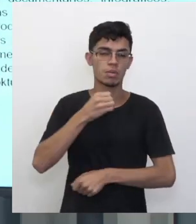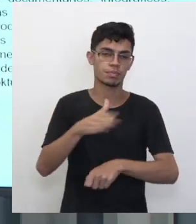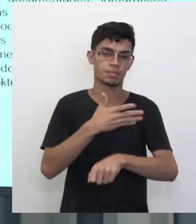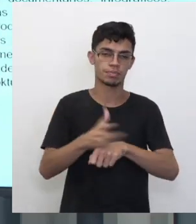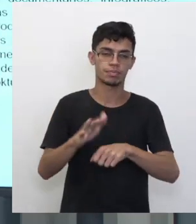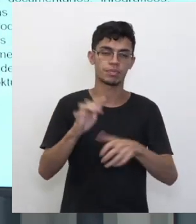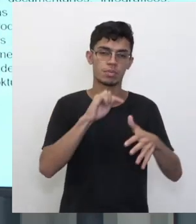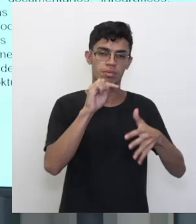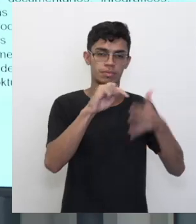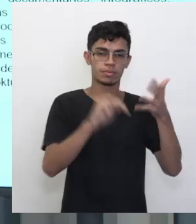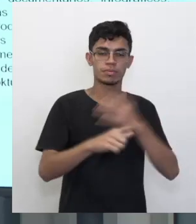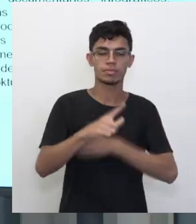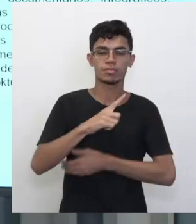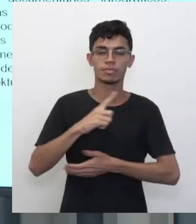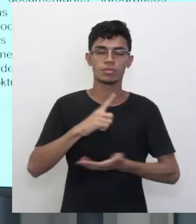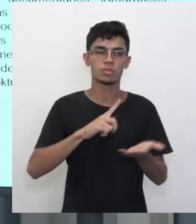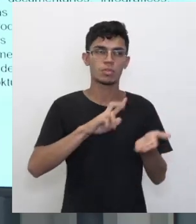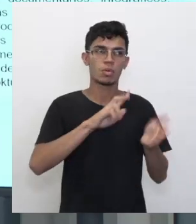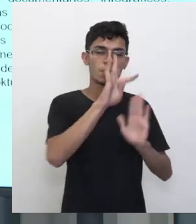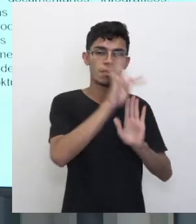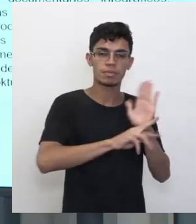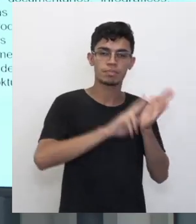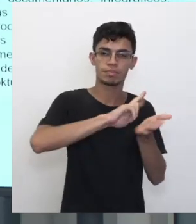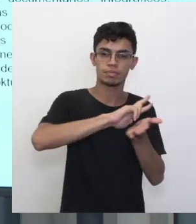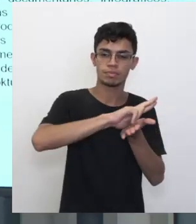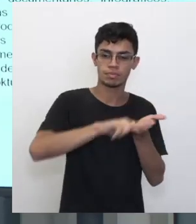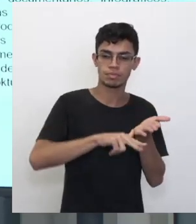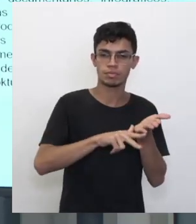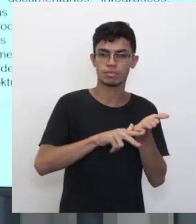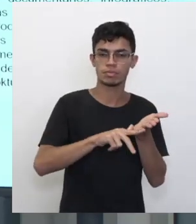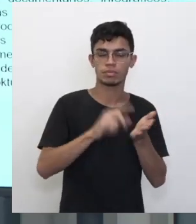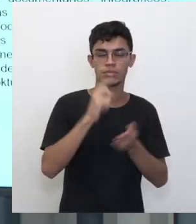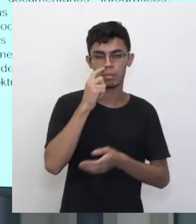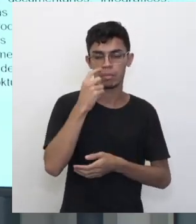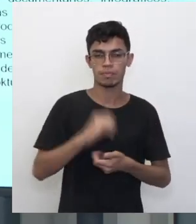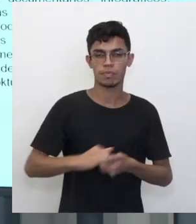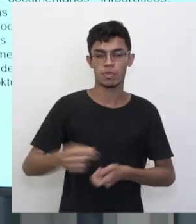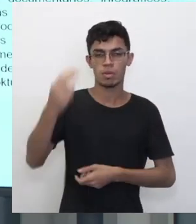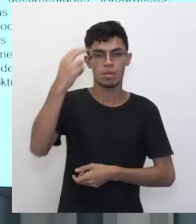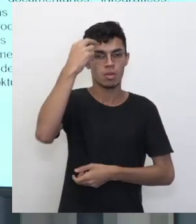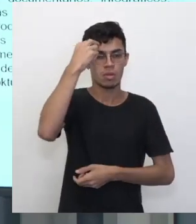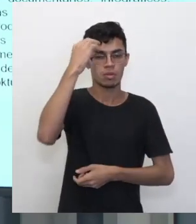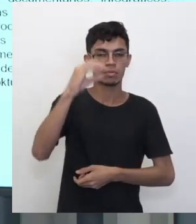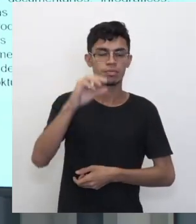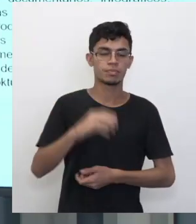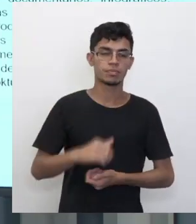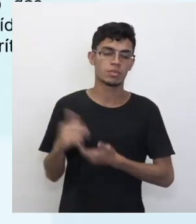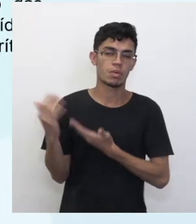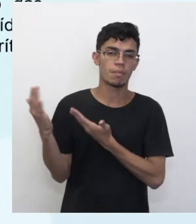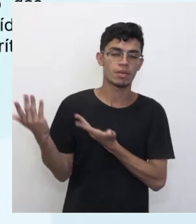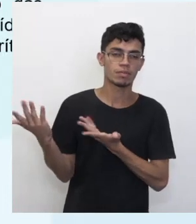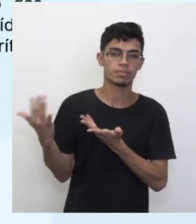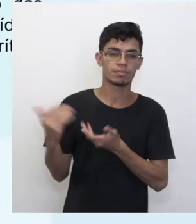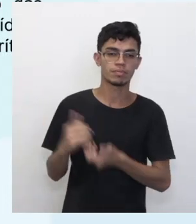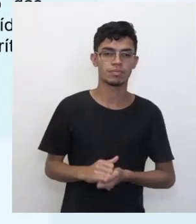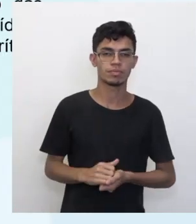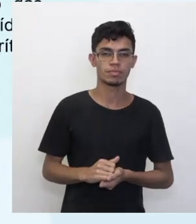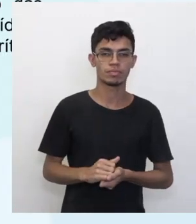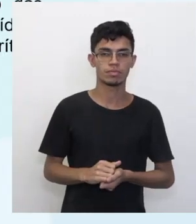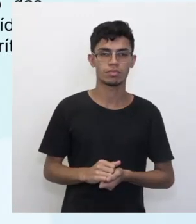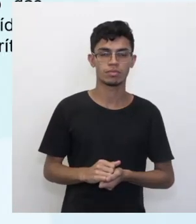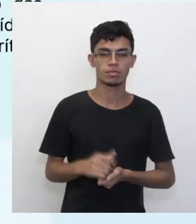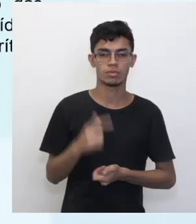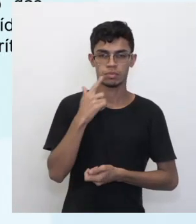E outros gêneros próprios das formas de expressão das culturas juvenis, vlogs e podcasts, culturais, gameplay,